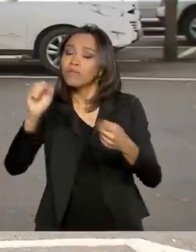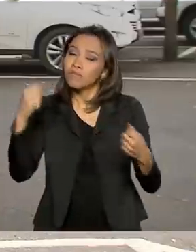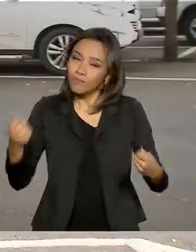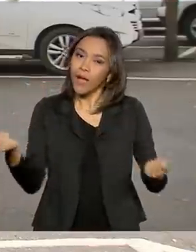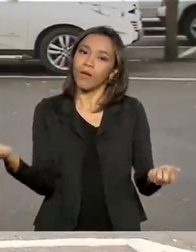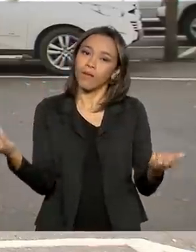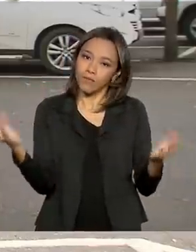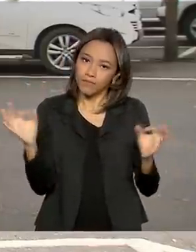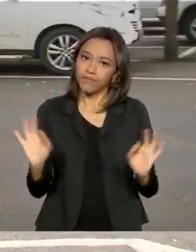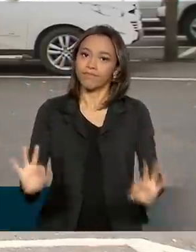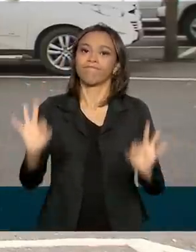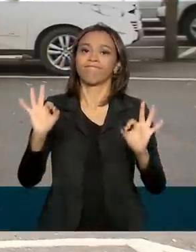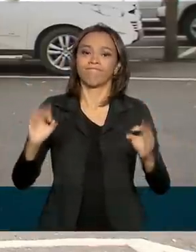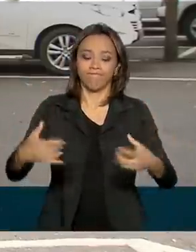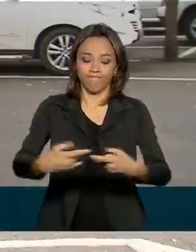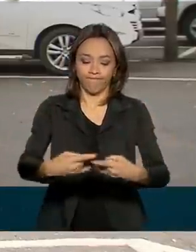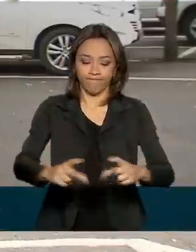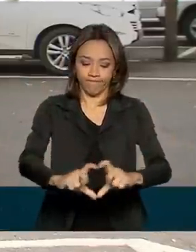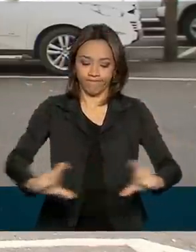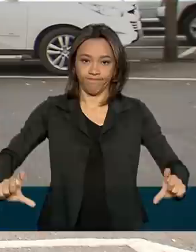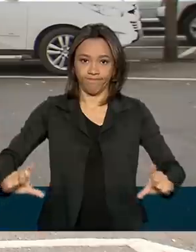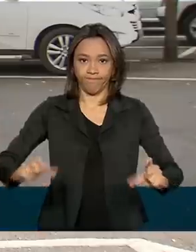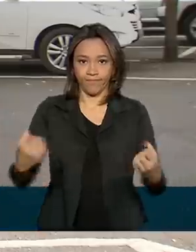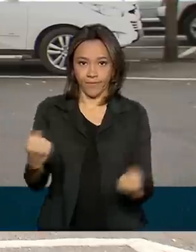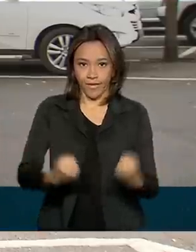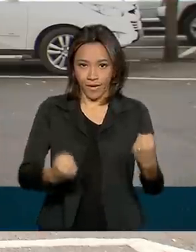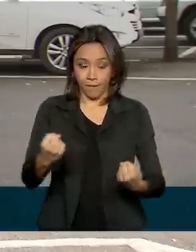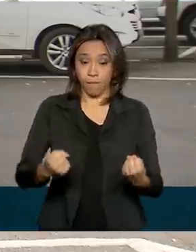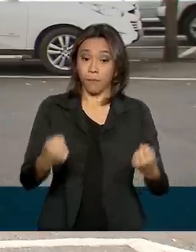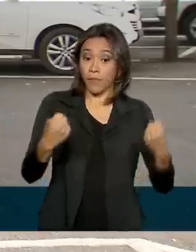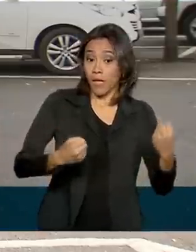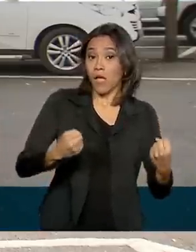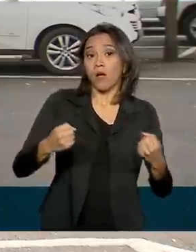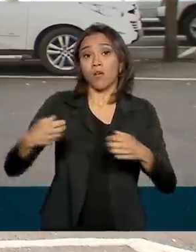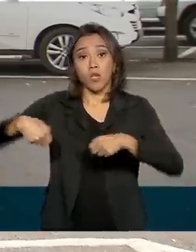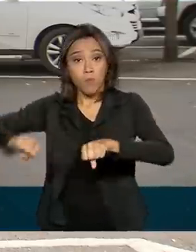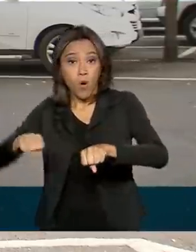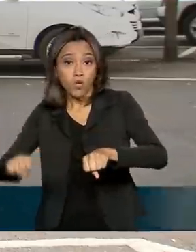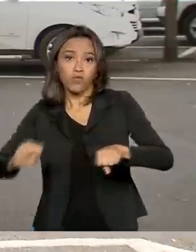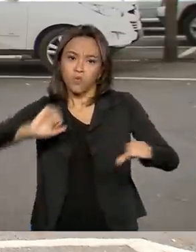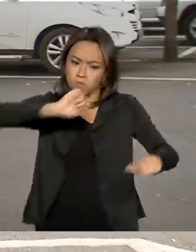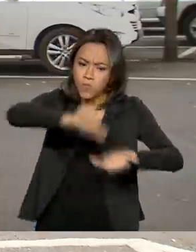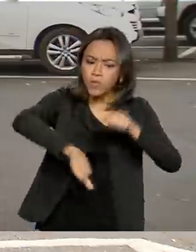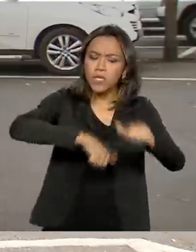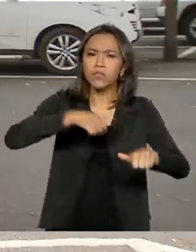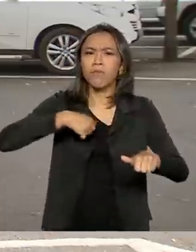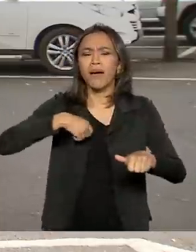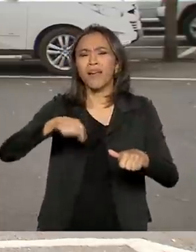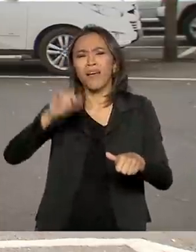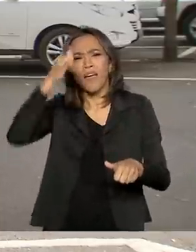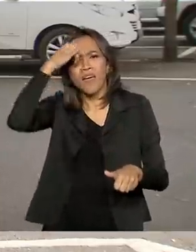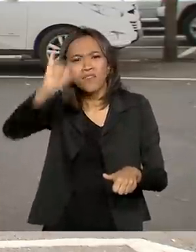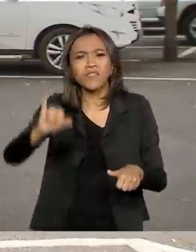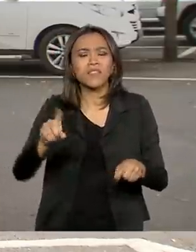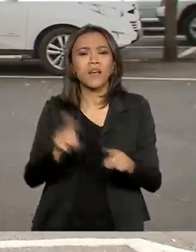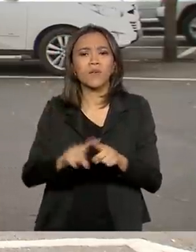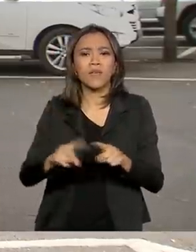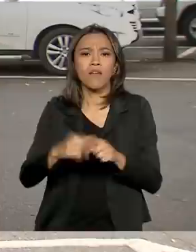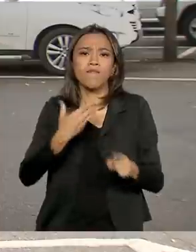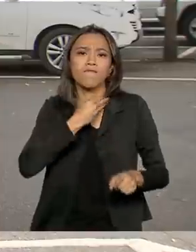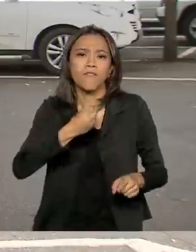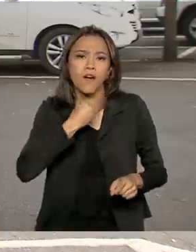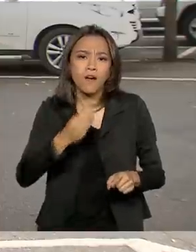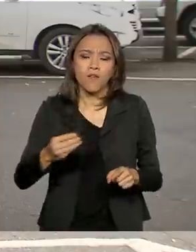Ao longo das últimas décadas, as placas de carros e motos foram mudando para dificultar as fraudes, como clonagem de veículos